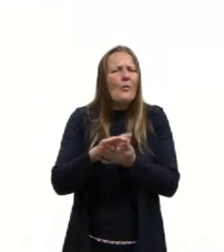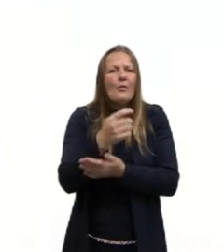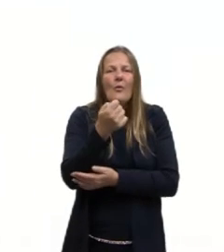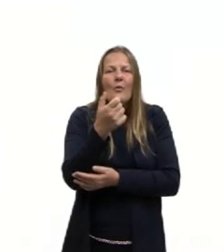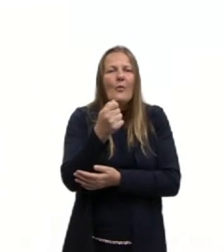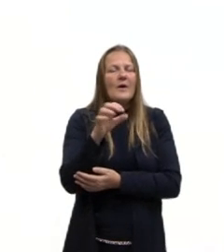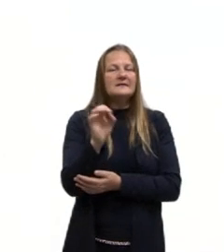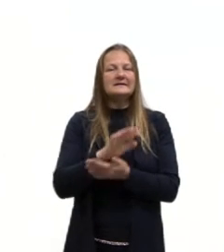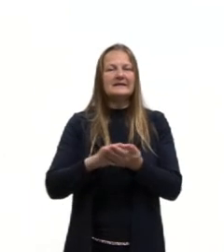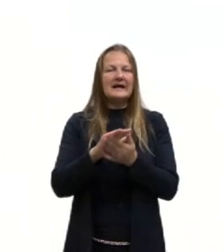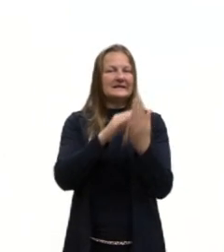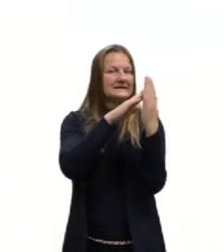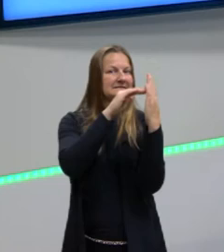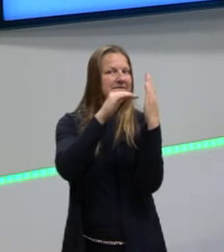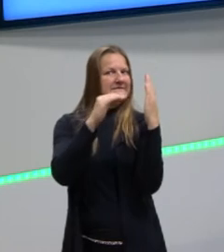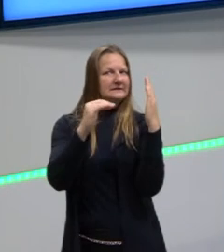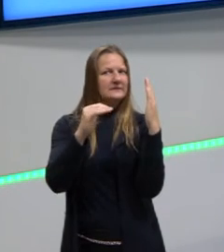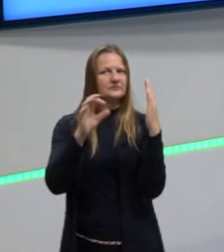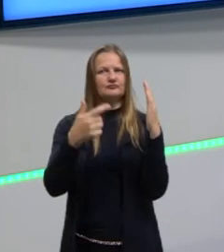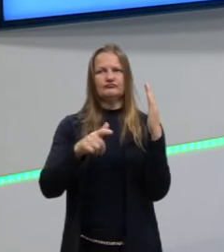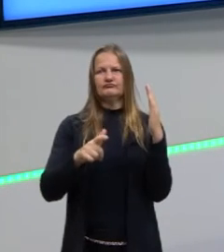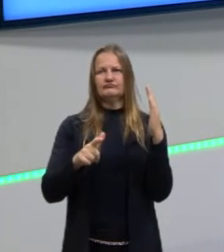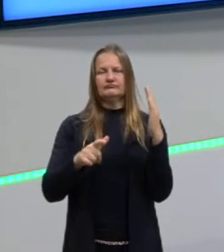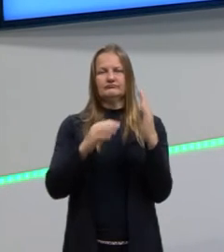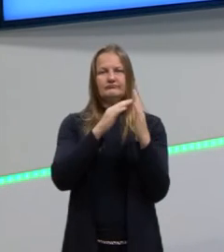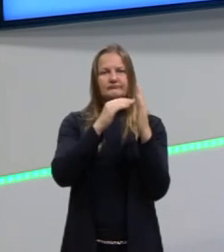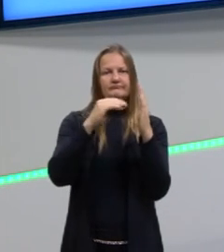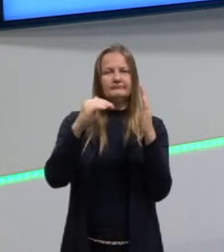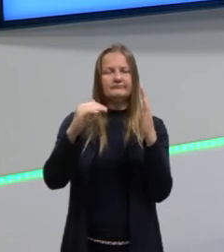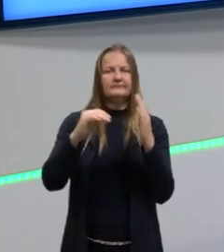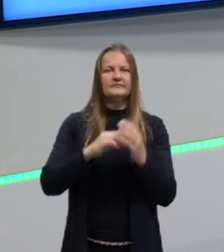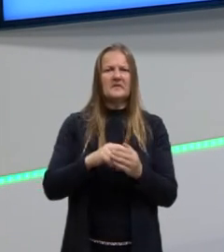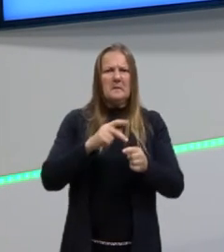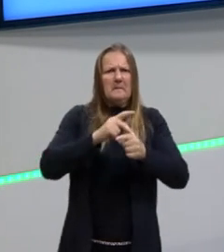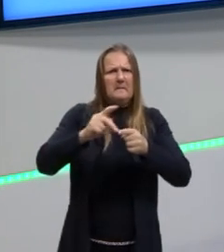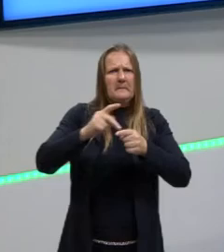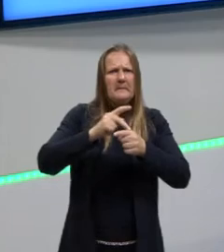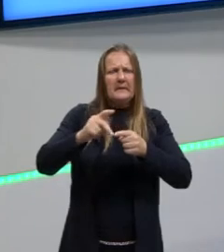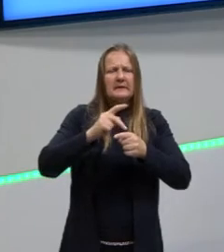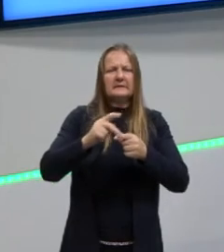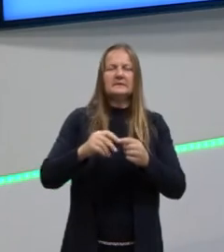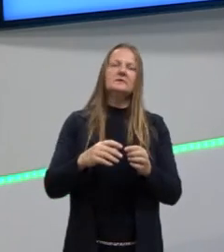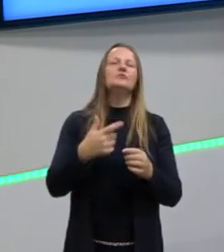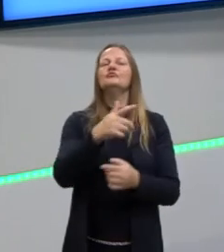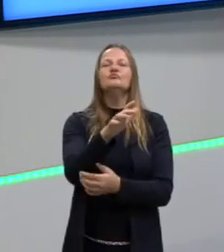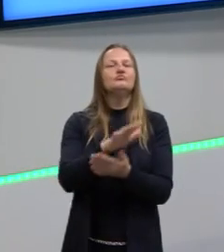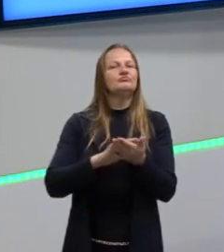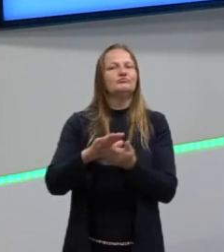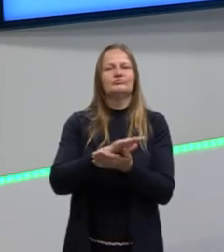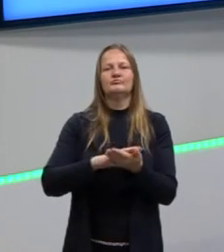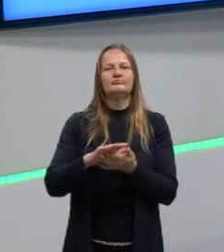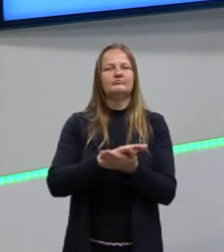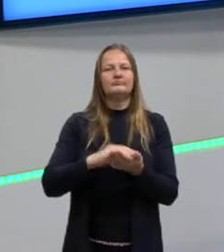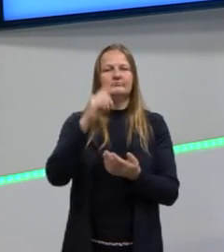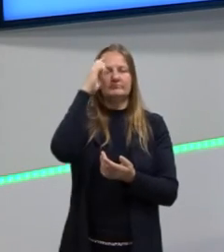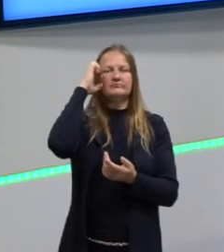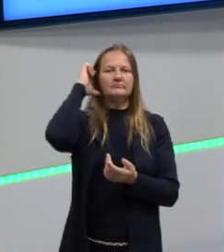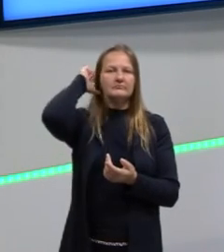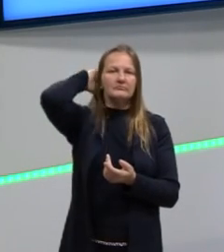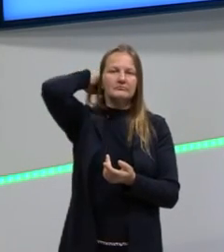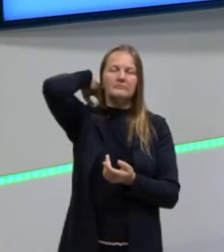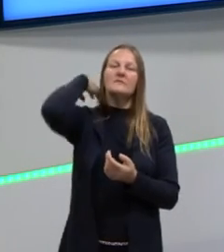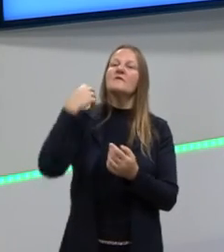as questões estéticas, sobretudo essas questões de padrão vigente na época. Ela